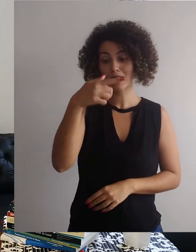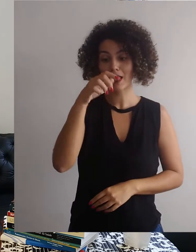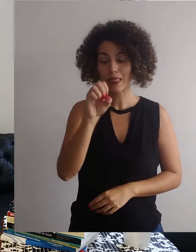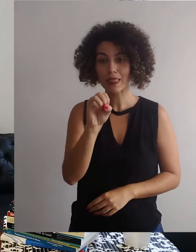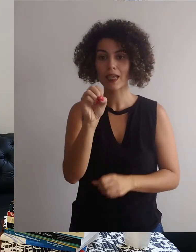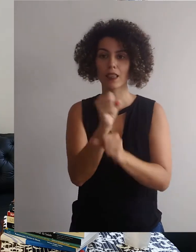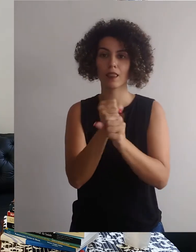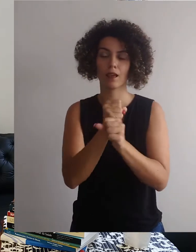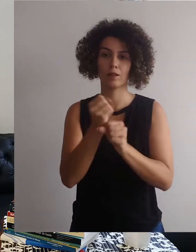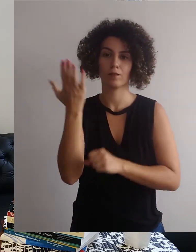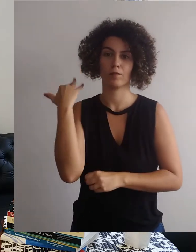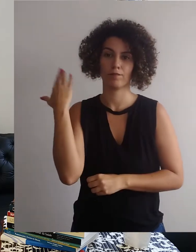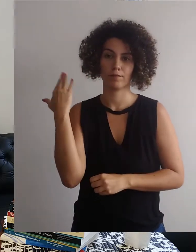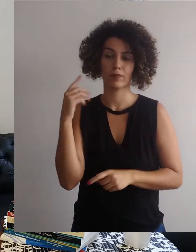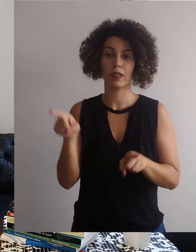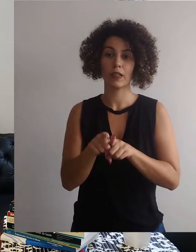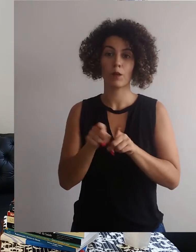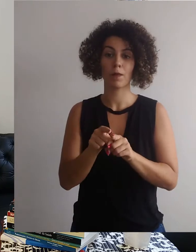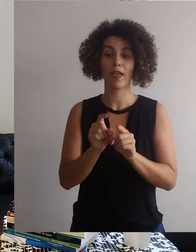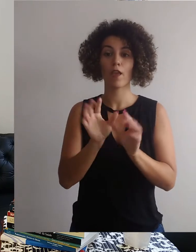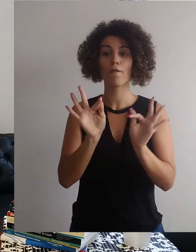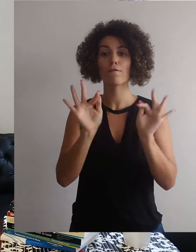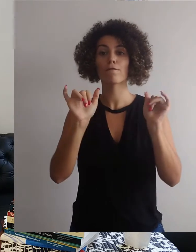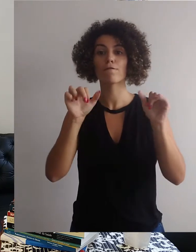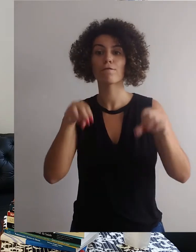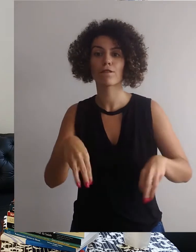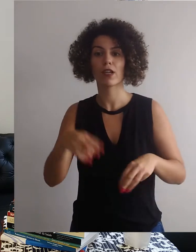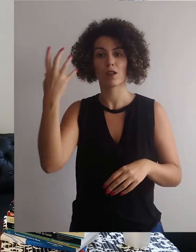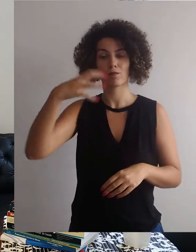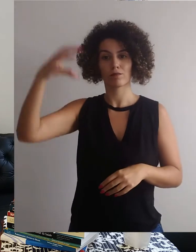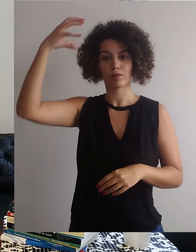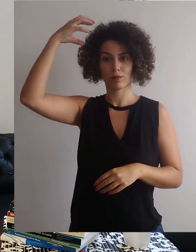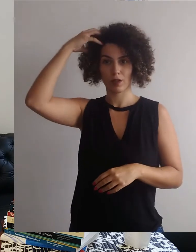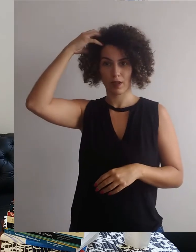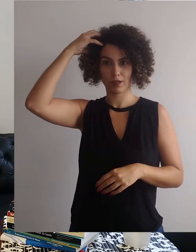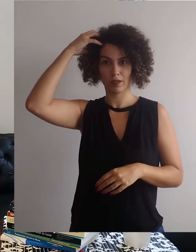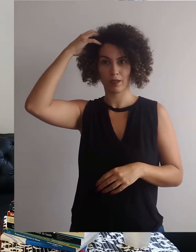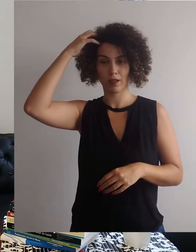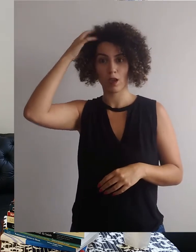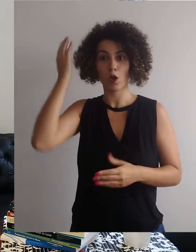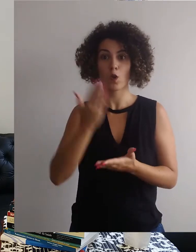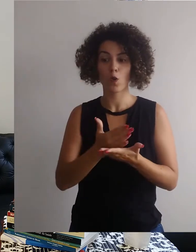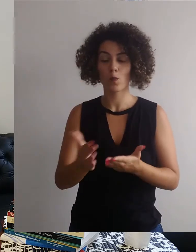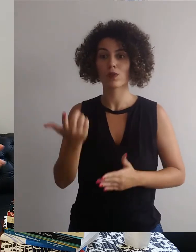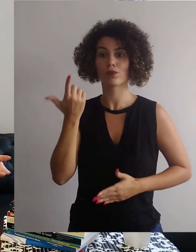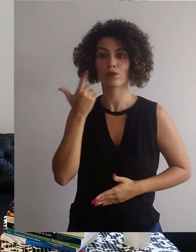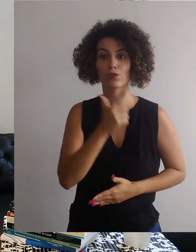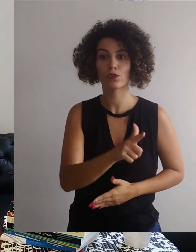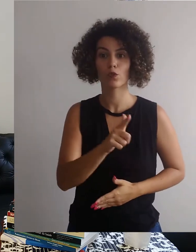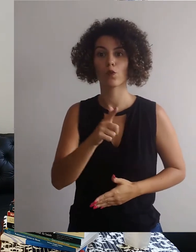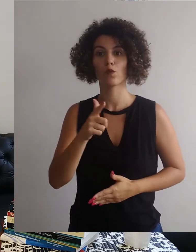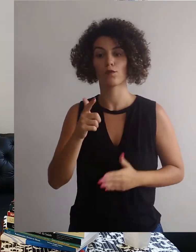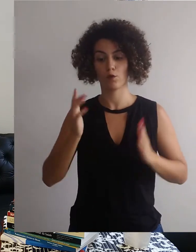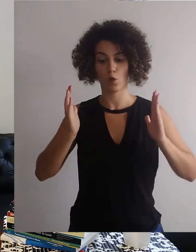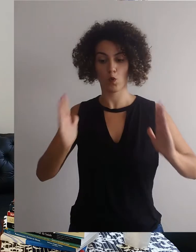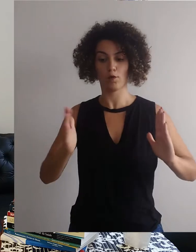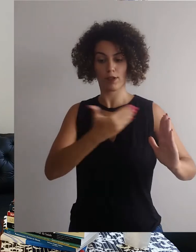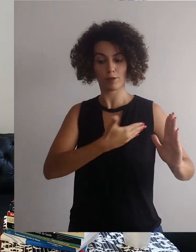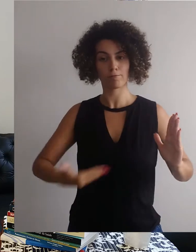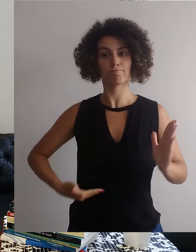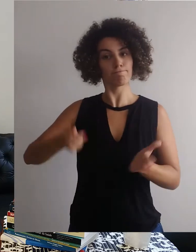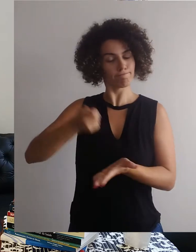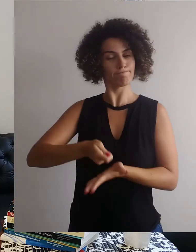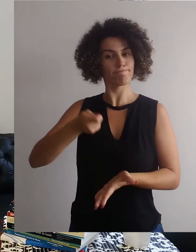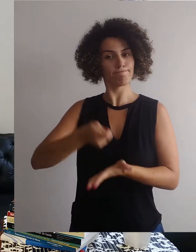70 anos da abolição da escravatura e do fim da monarquia, a sociedade mal se via livre ainda do ideário da casa grande e da senzala quando